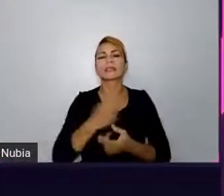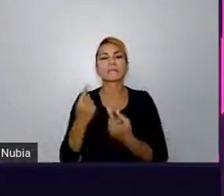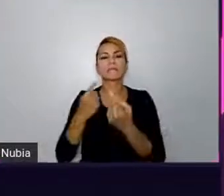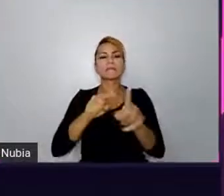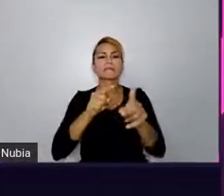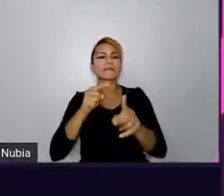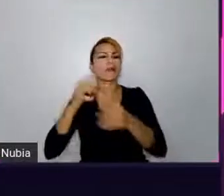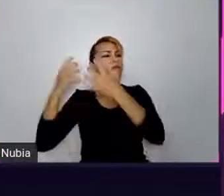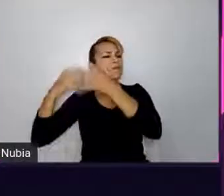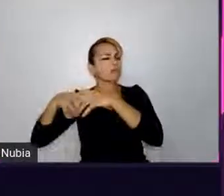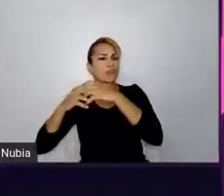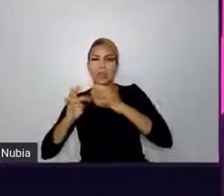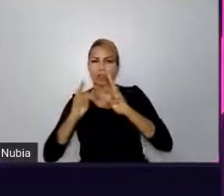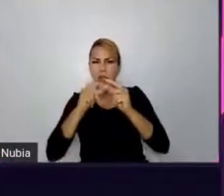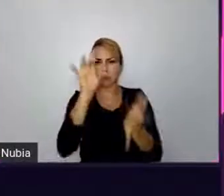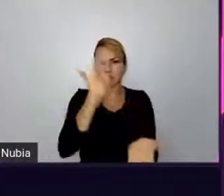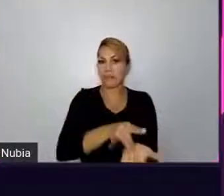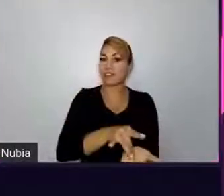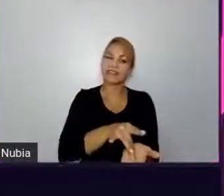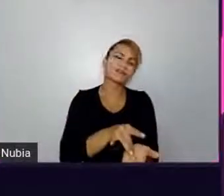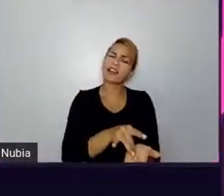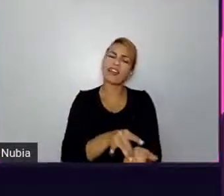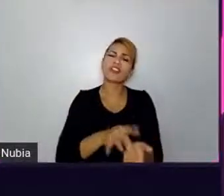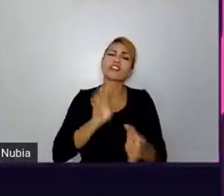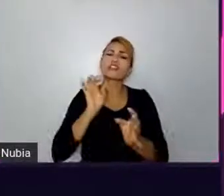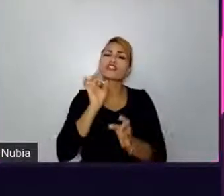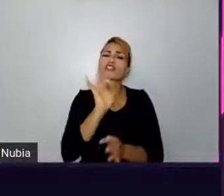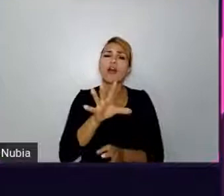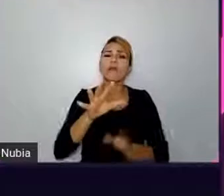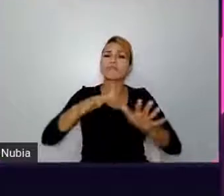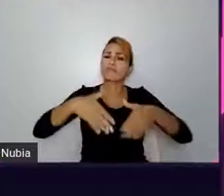como uma verdade absoluta, mas como coisas para pensar.